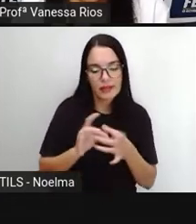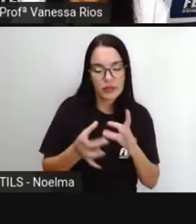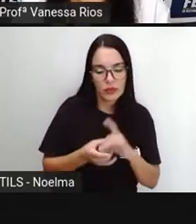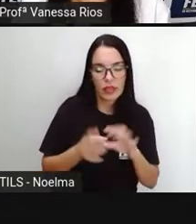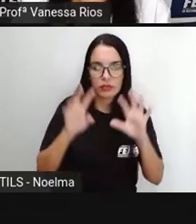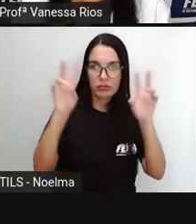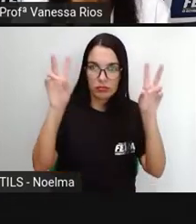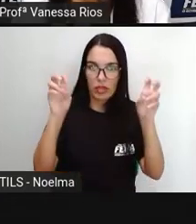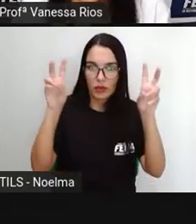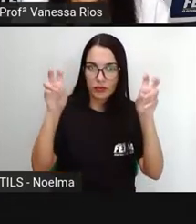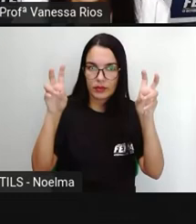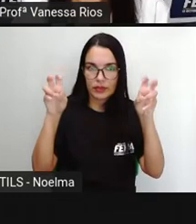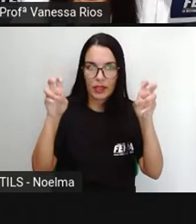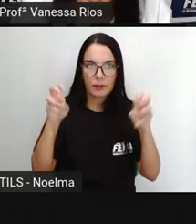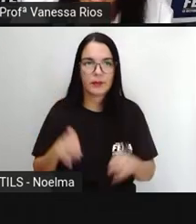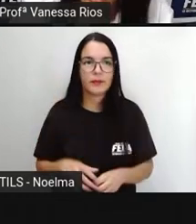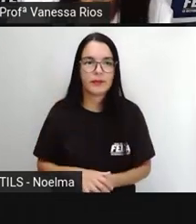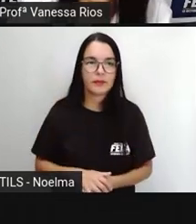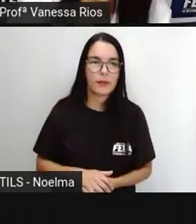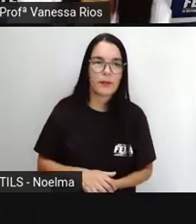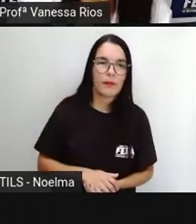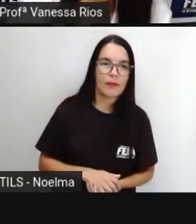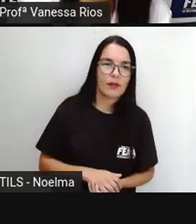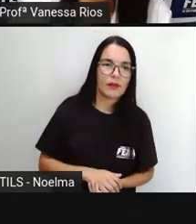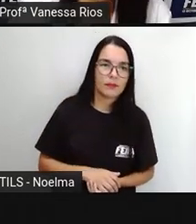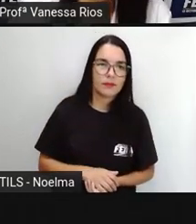que estiver acontecendo, ao que a gente estiver lendo.